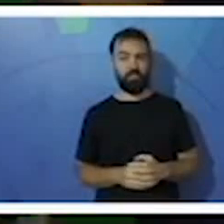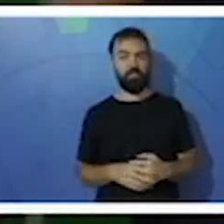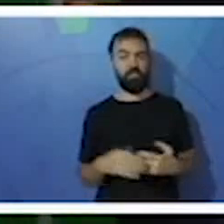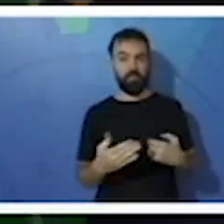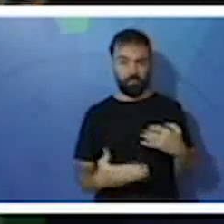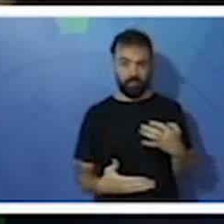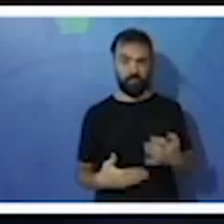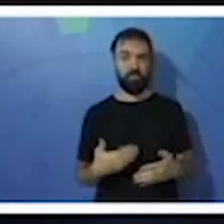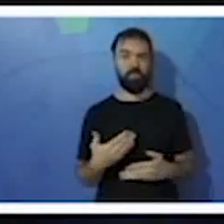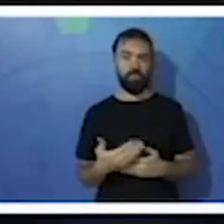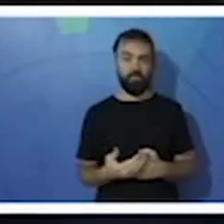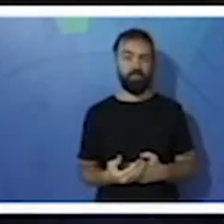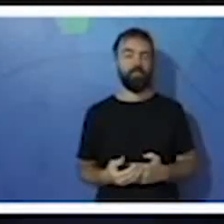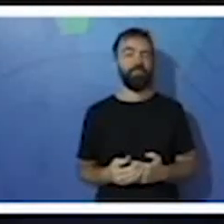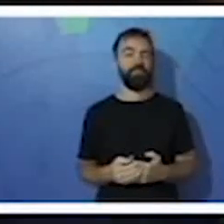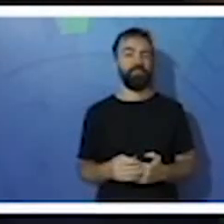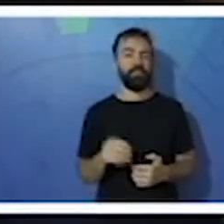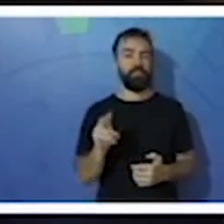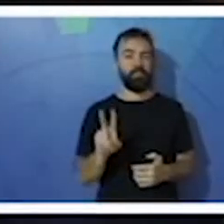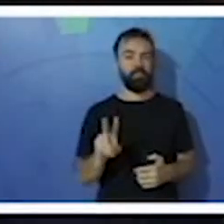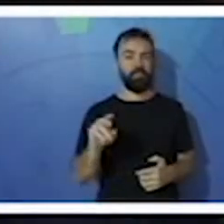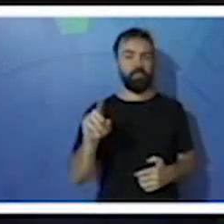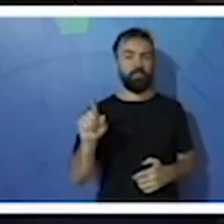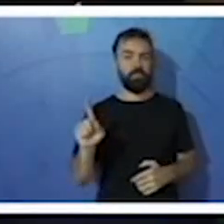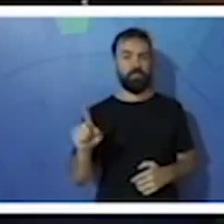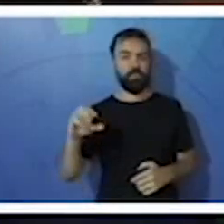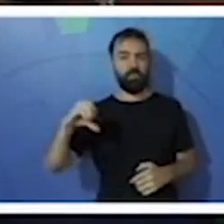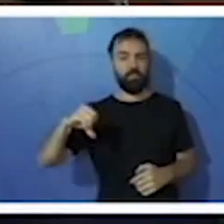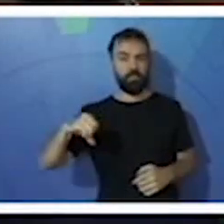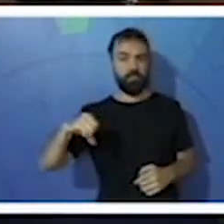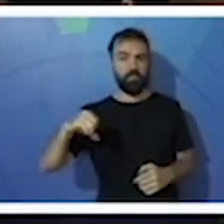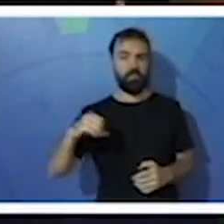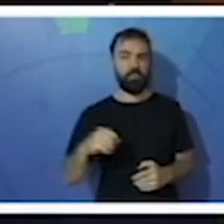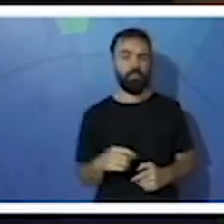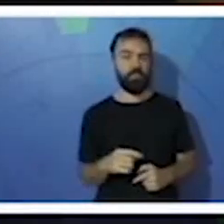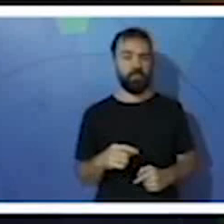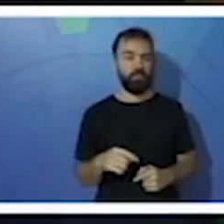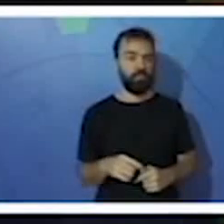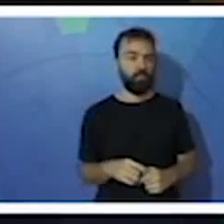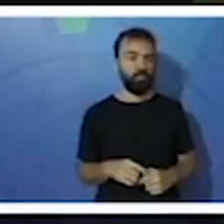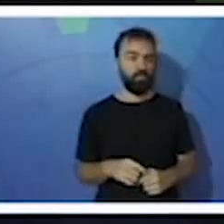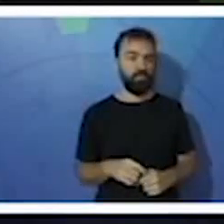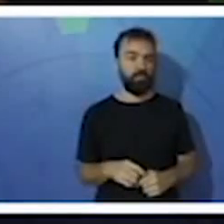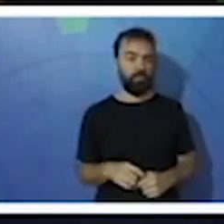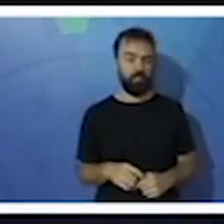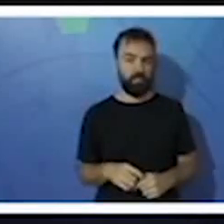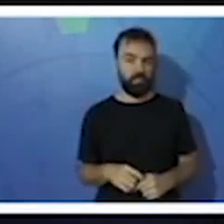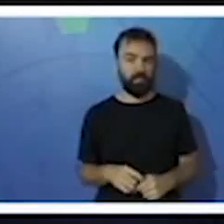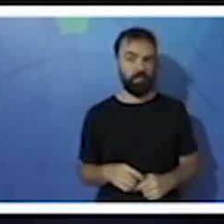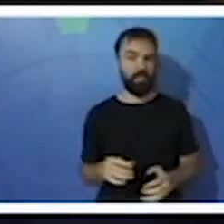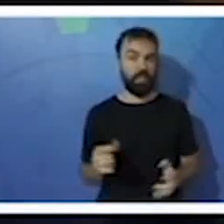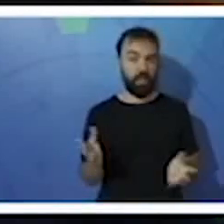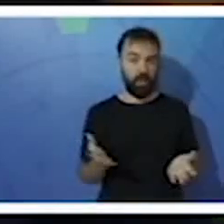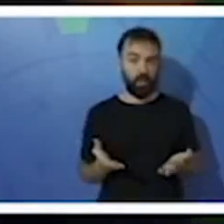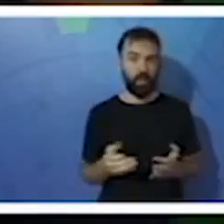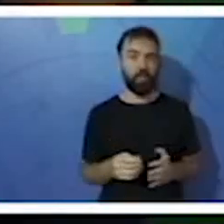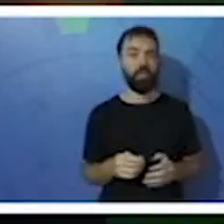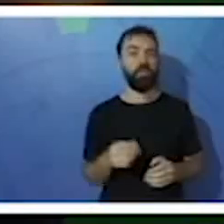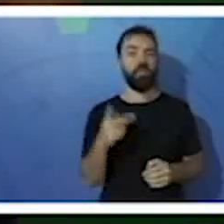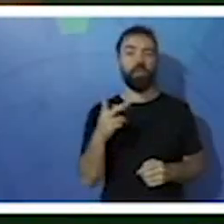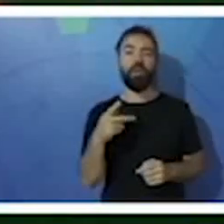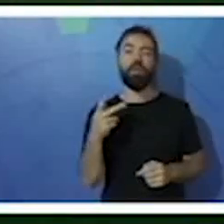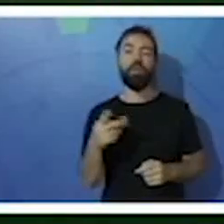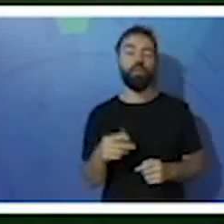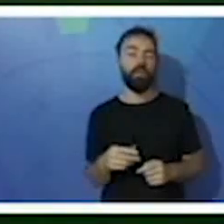Continuando na página 219, nós falamos sobre o bico das aves, agora nós vamos falar sobre a